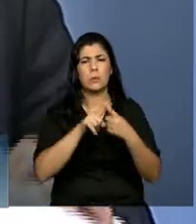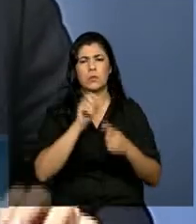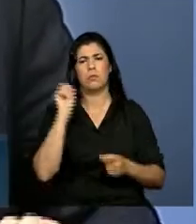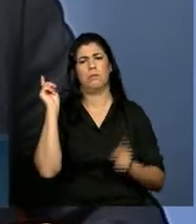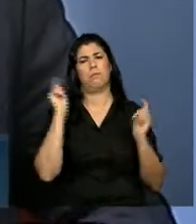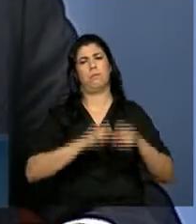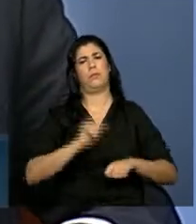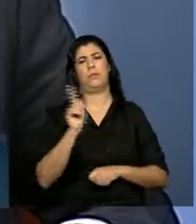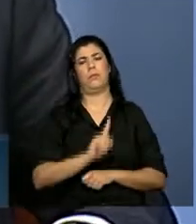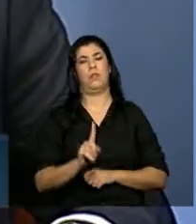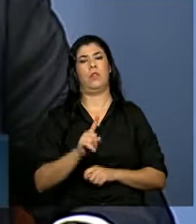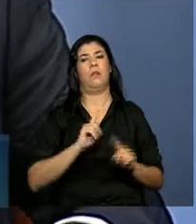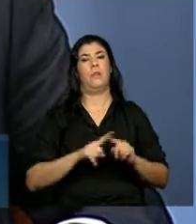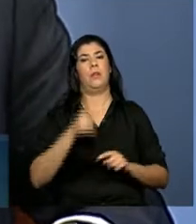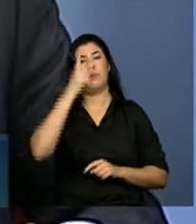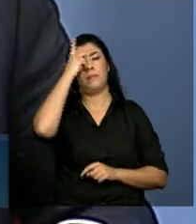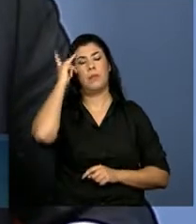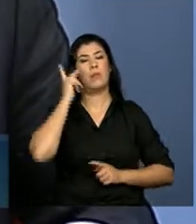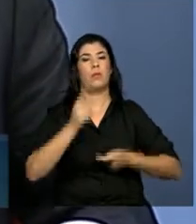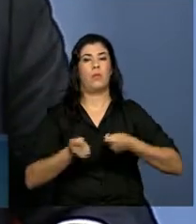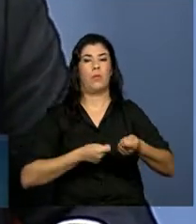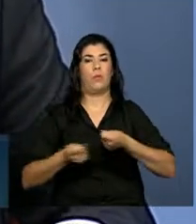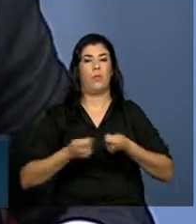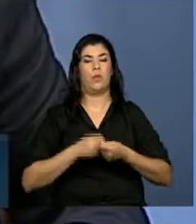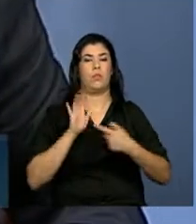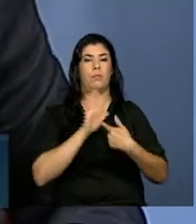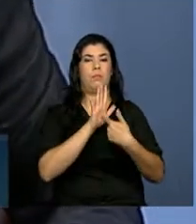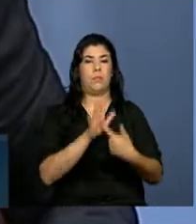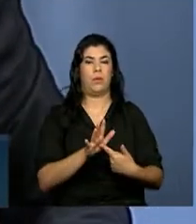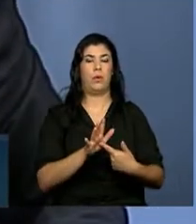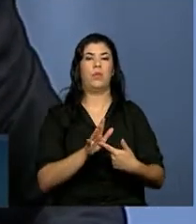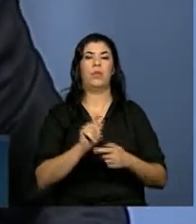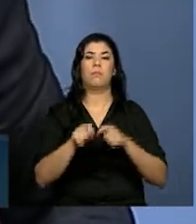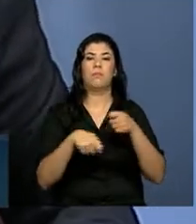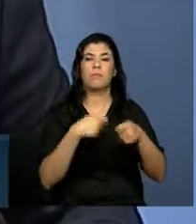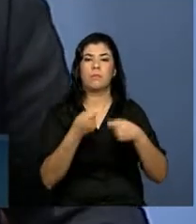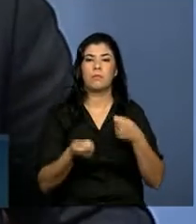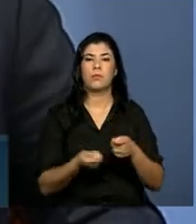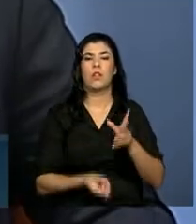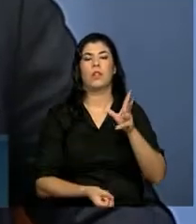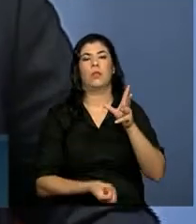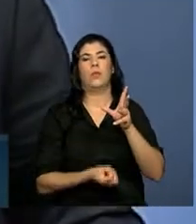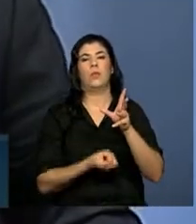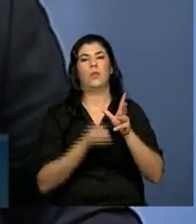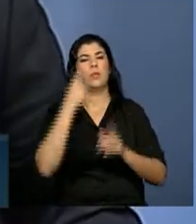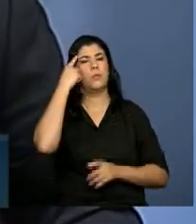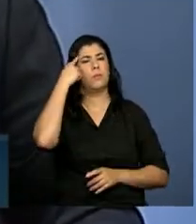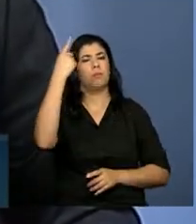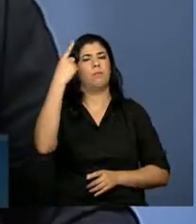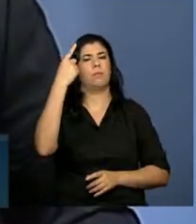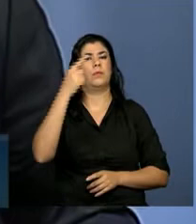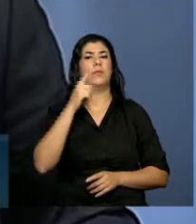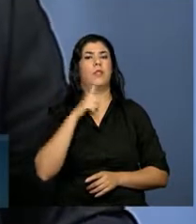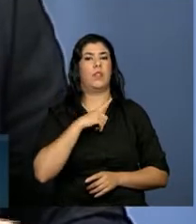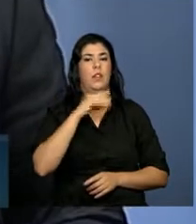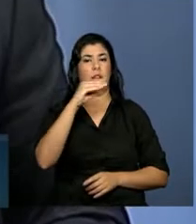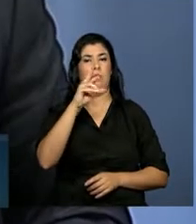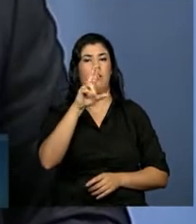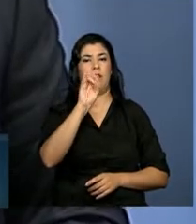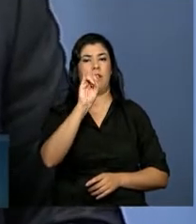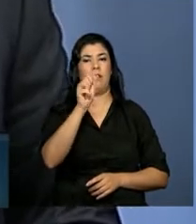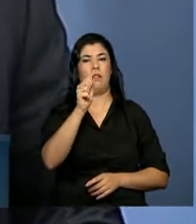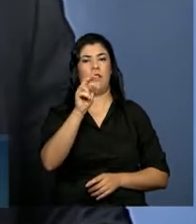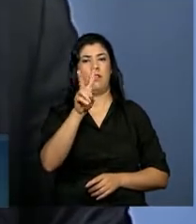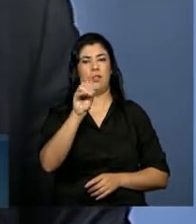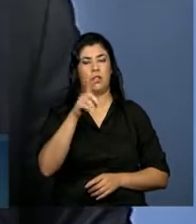Os negociadores em Genebra estão dando sinais de pragmatismo, de criatividade. O Brasil é um deles, sem